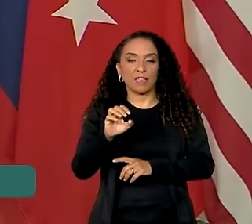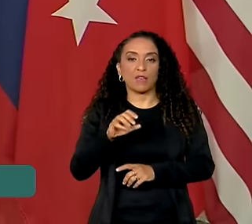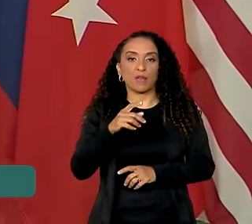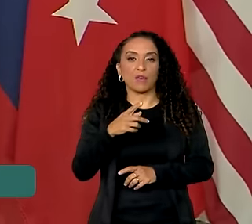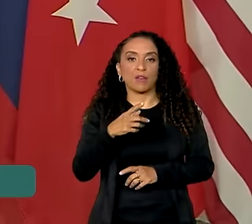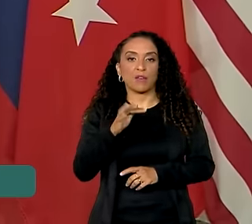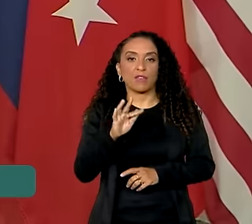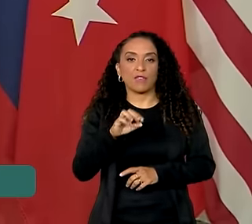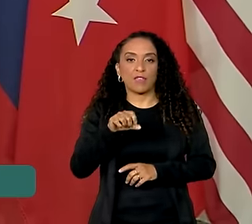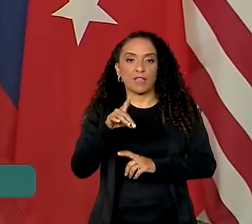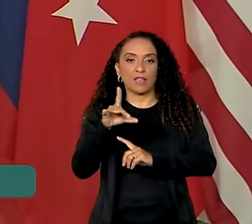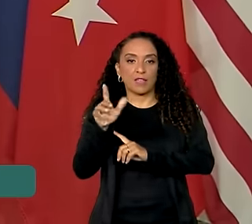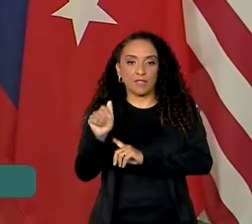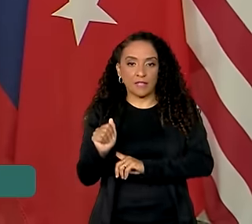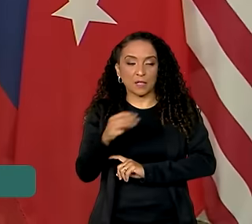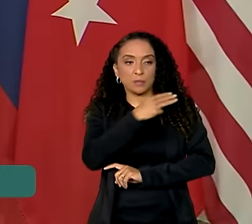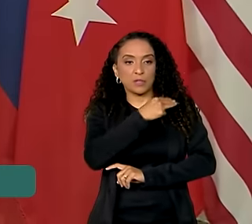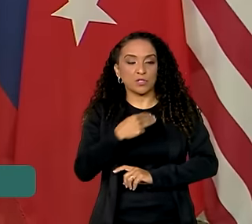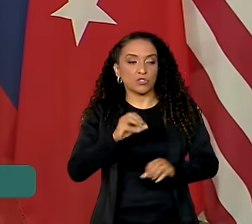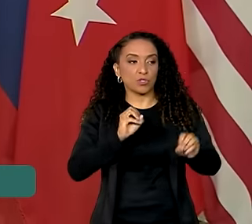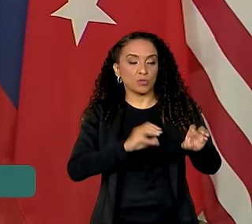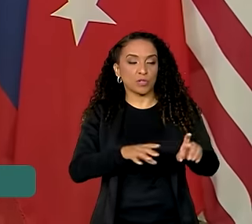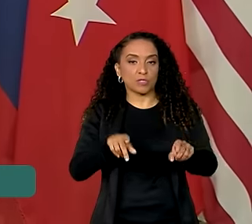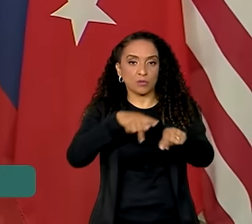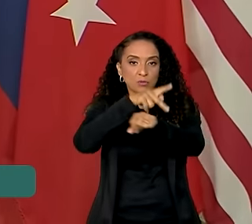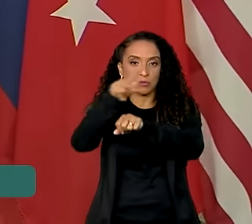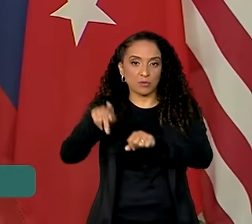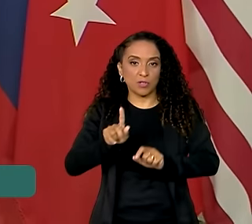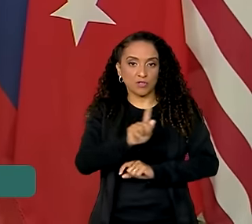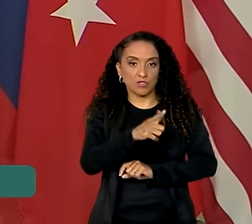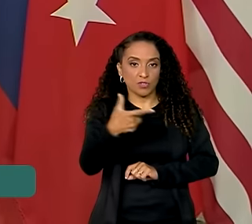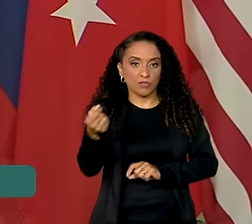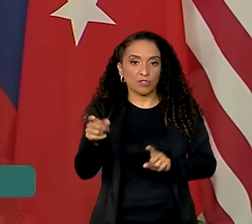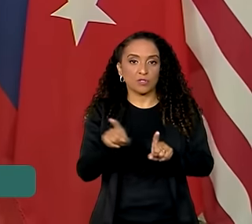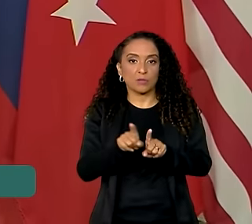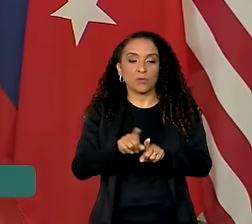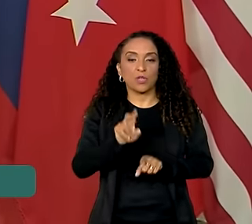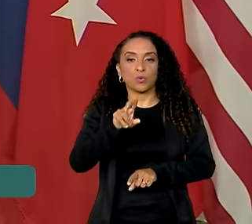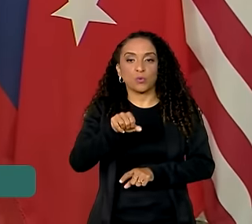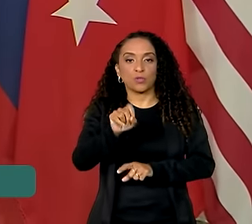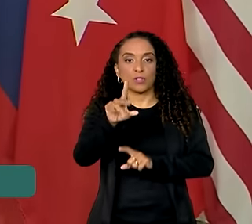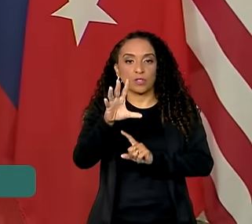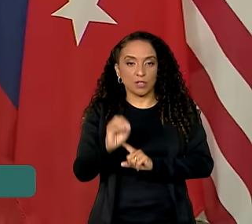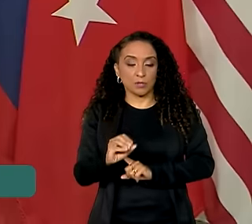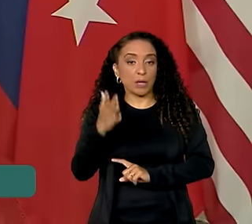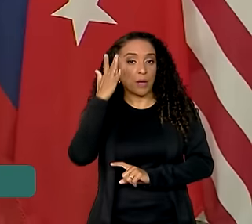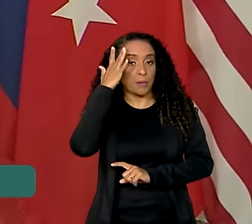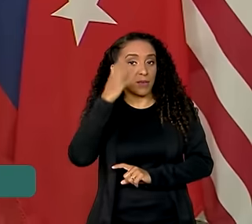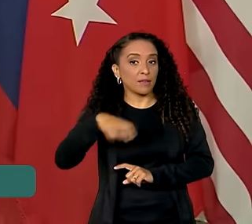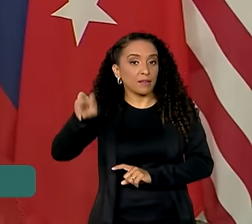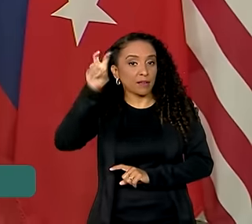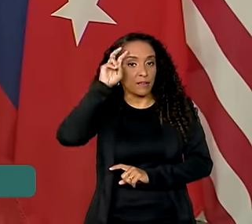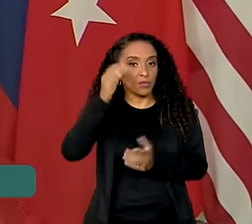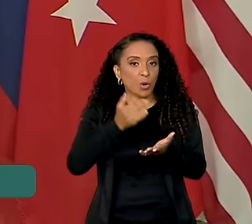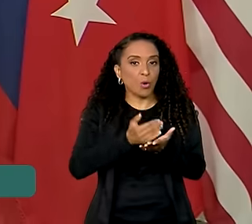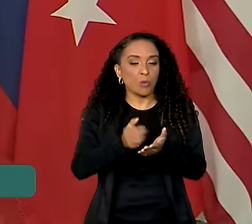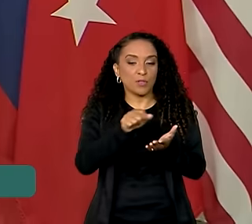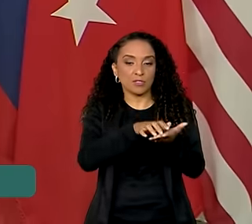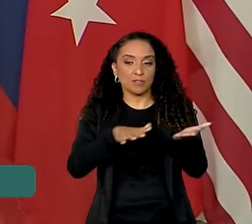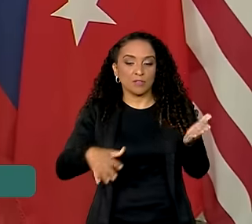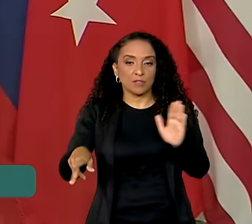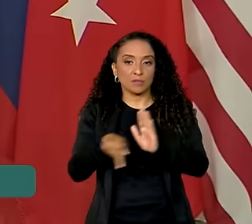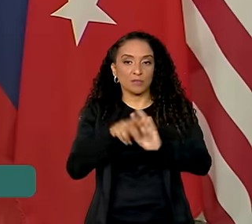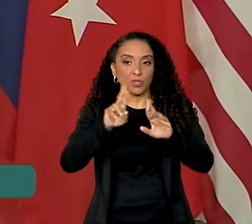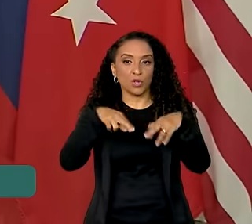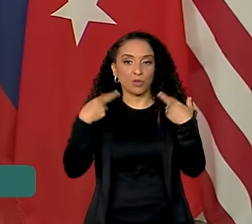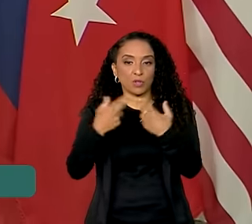Paco Baíba, ministros de Educação dos países do G20 e a Unesco. Amanhã, na quinta-feira, começam as atividades da